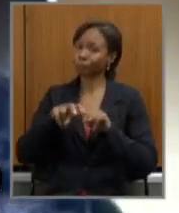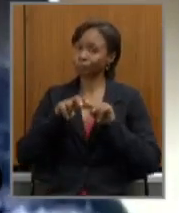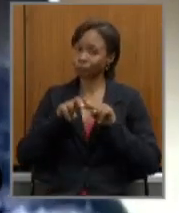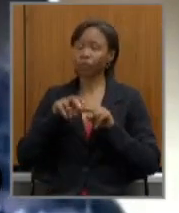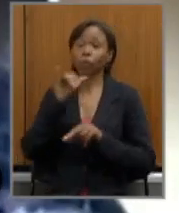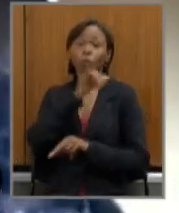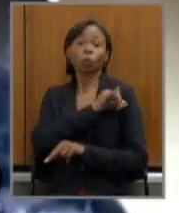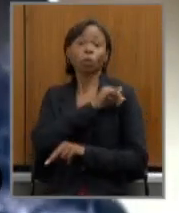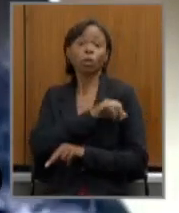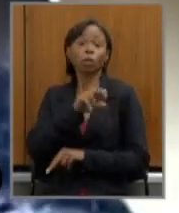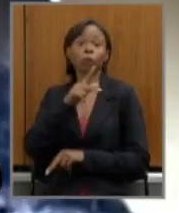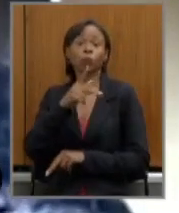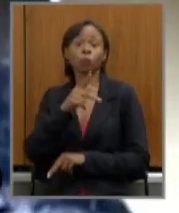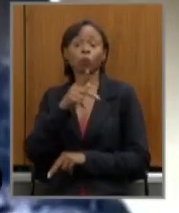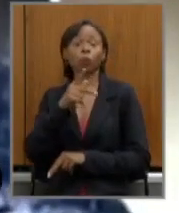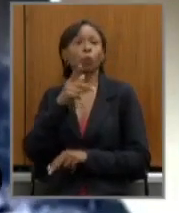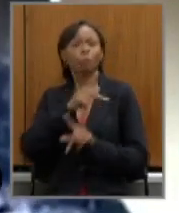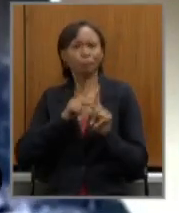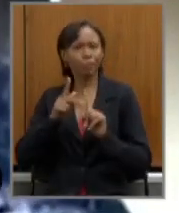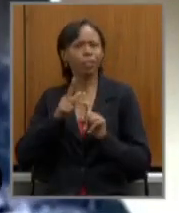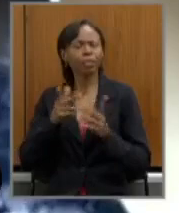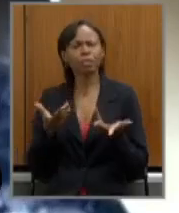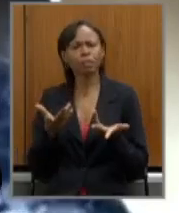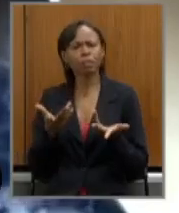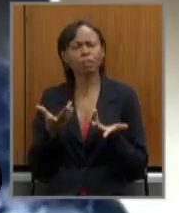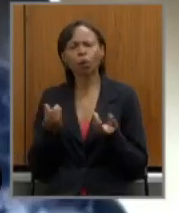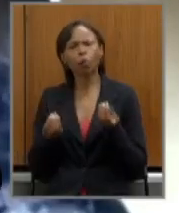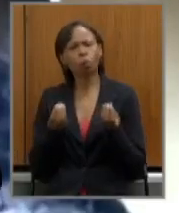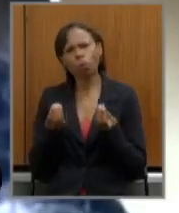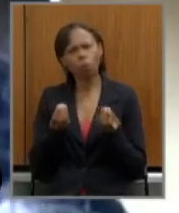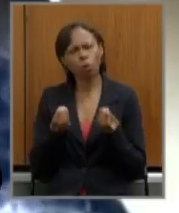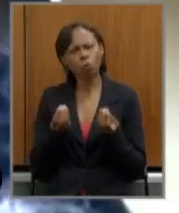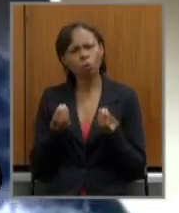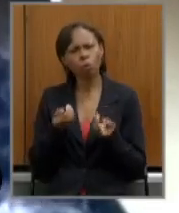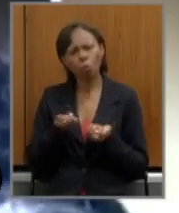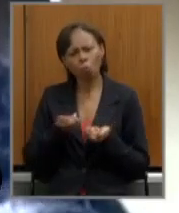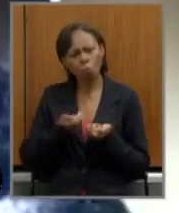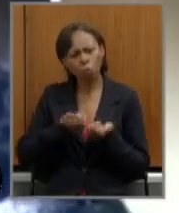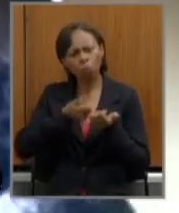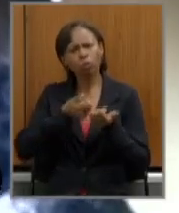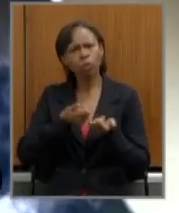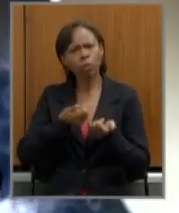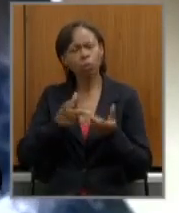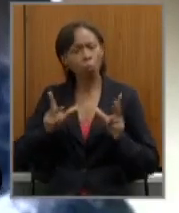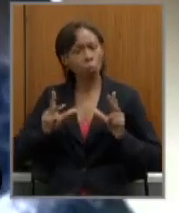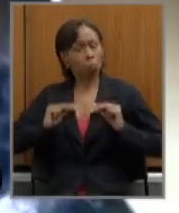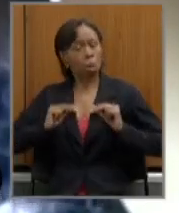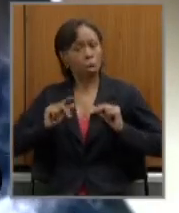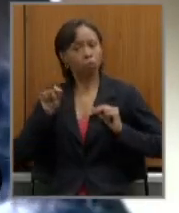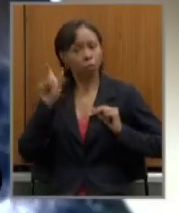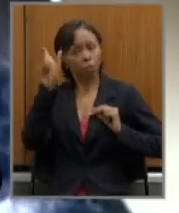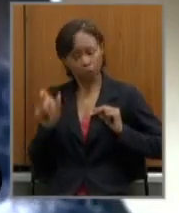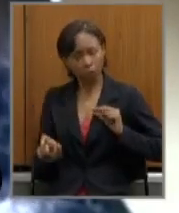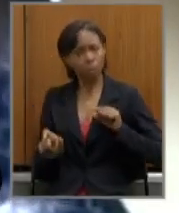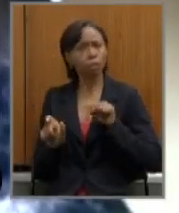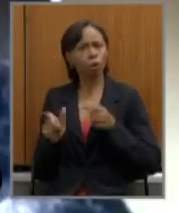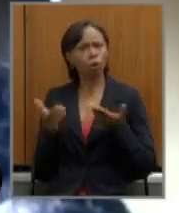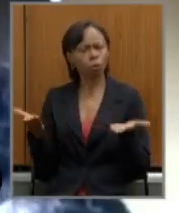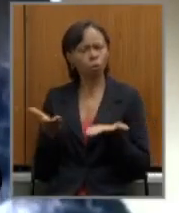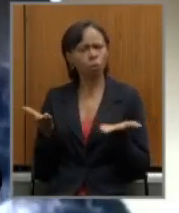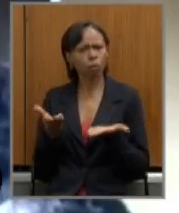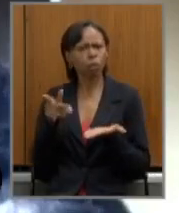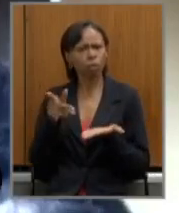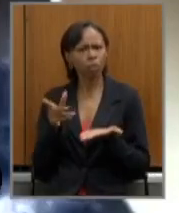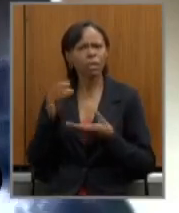Previdência eu queria saber qual que a contribuição qual que é o mérito desse senhor hoje compor o